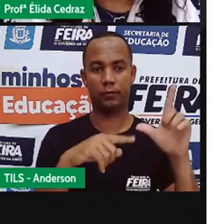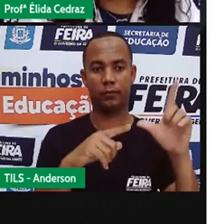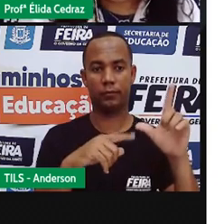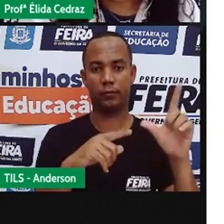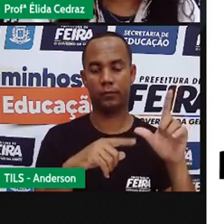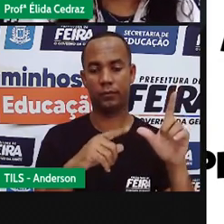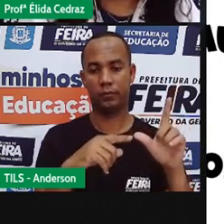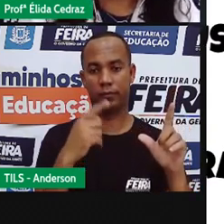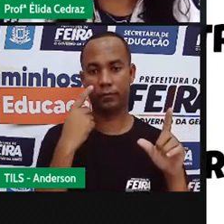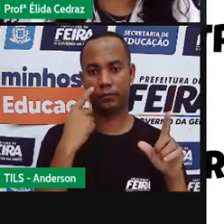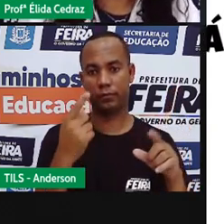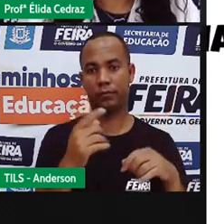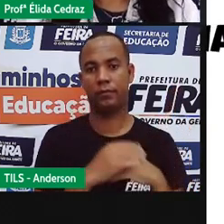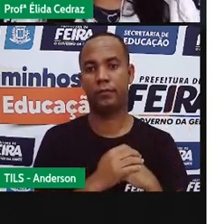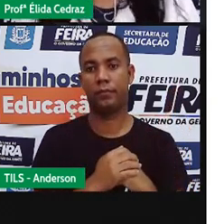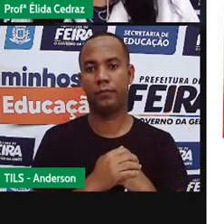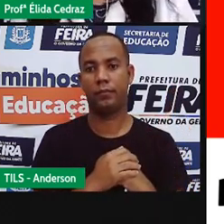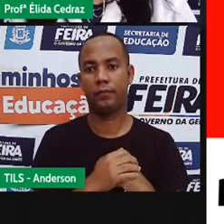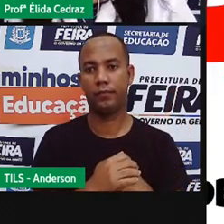Muito bem. Vamos lá.